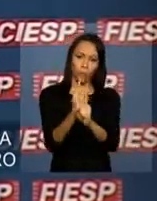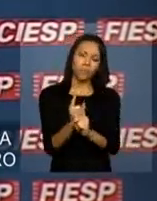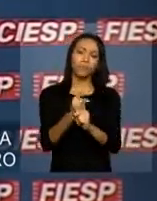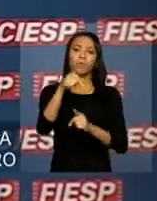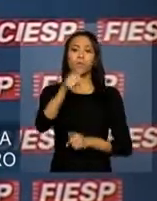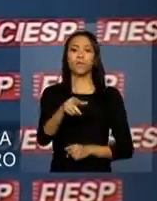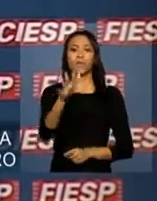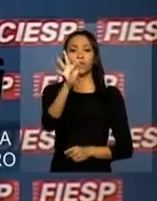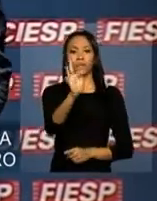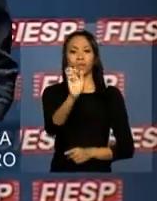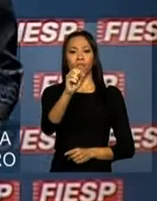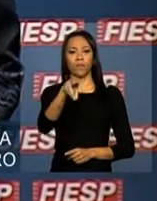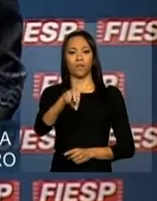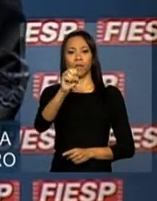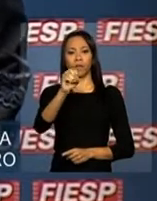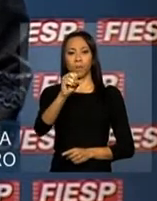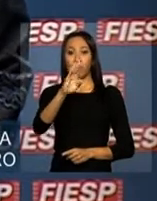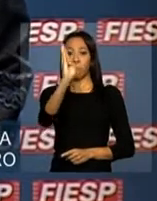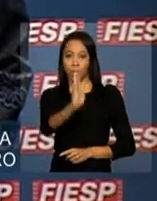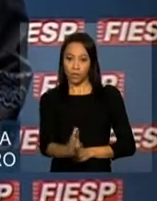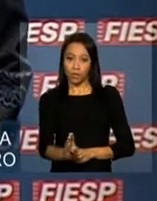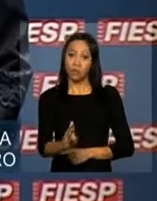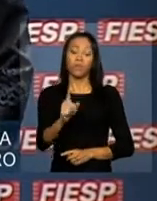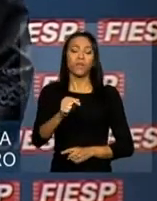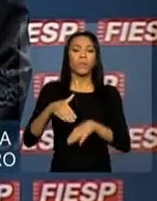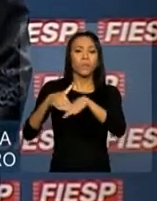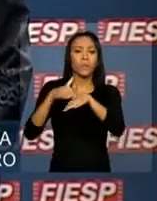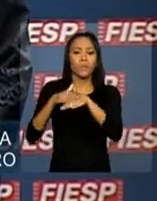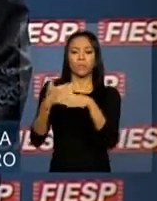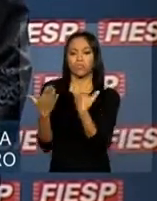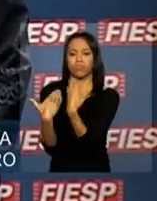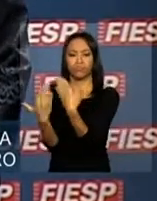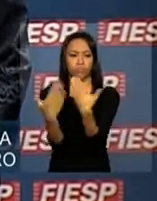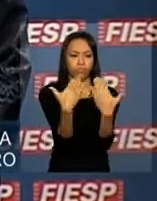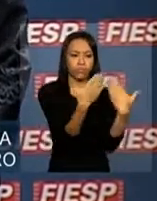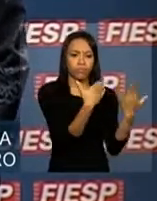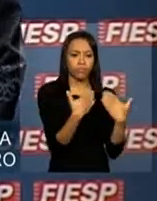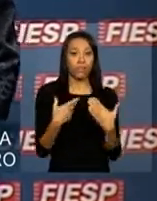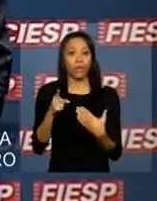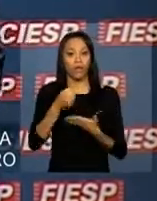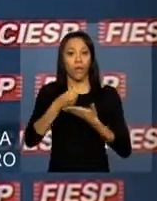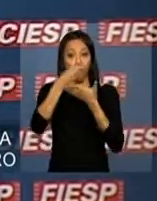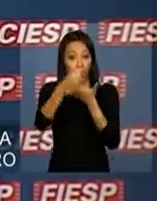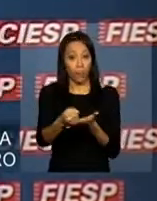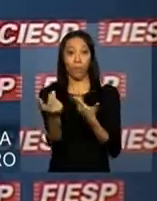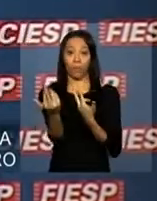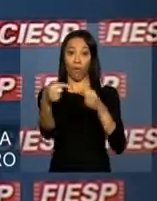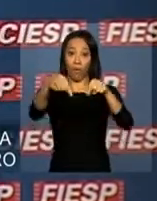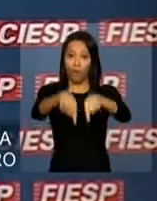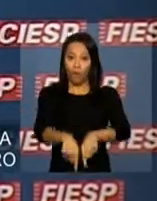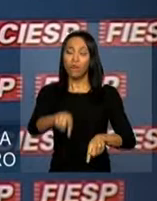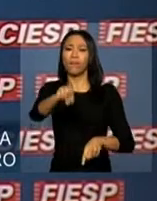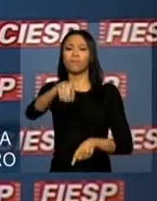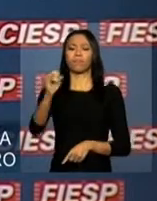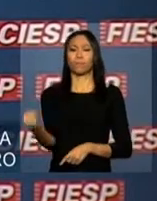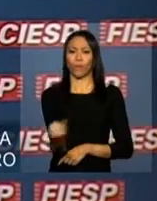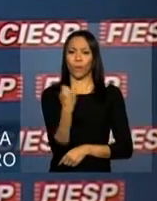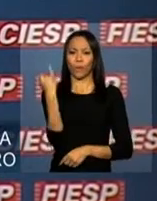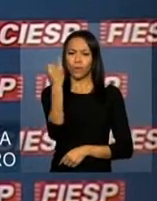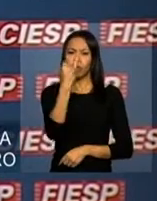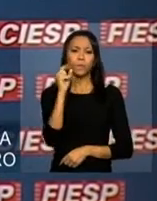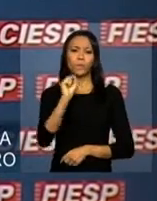-brasileiro. Iniciativas de diálogo e cooperação como esta são importantes para